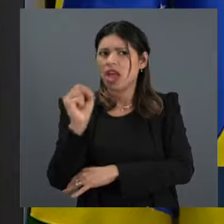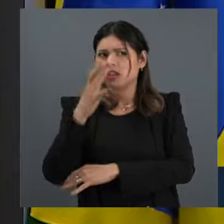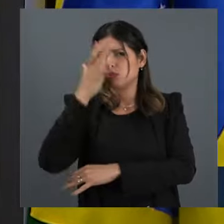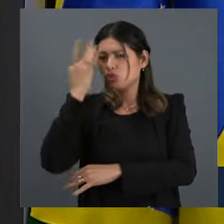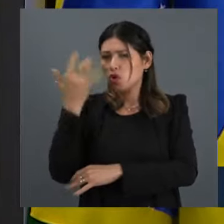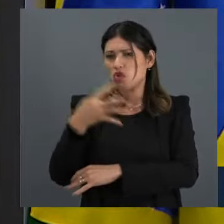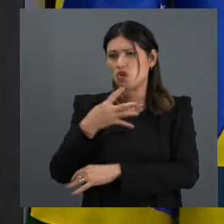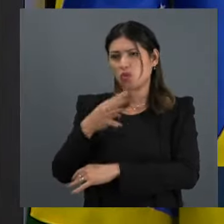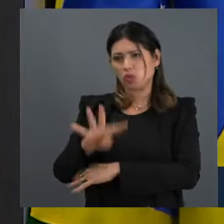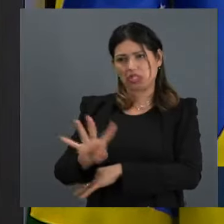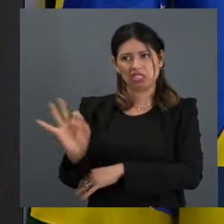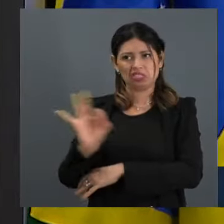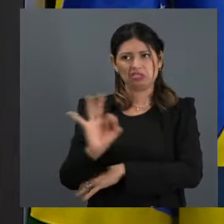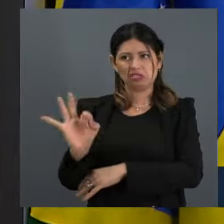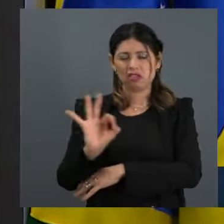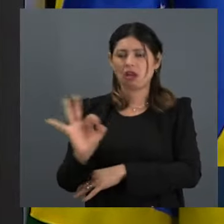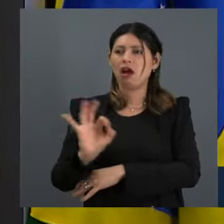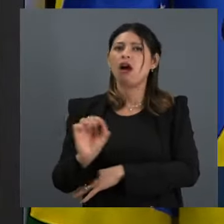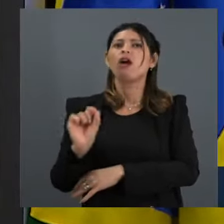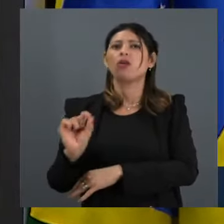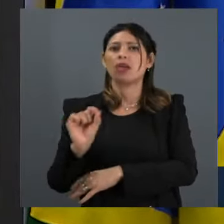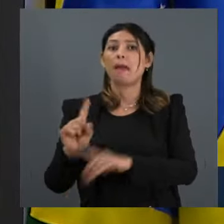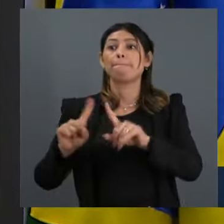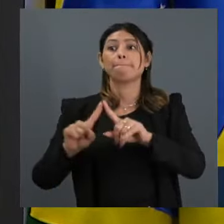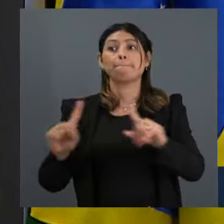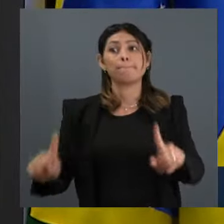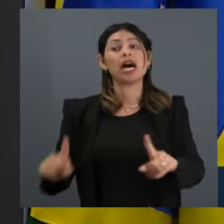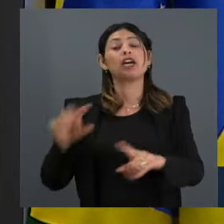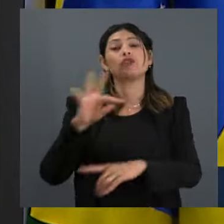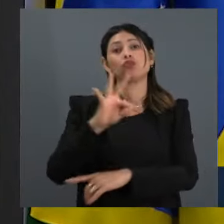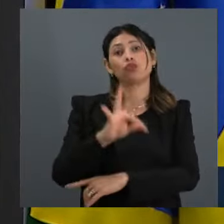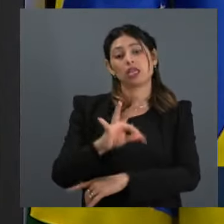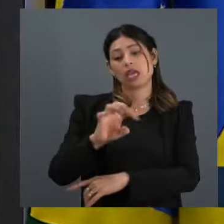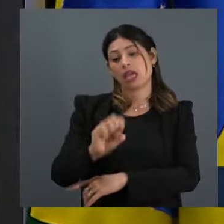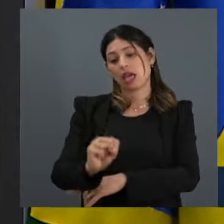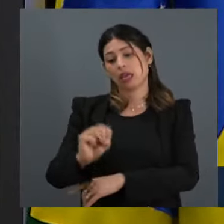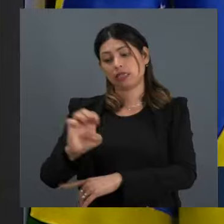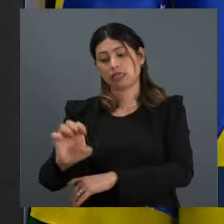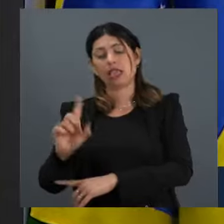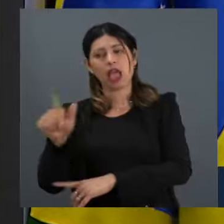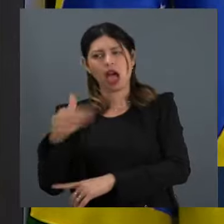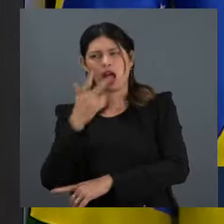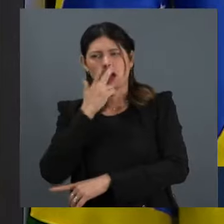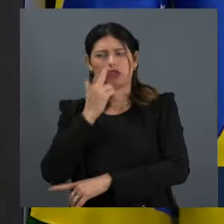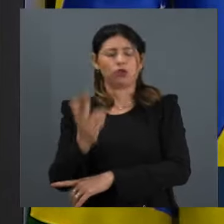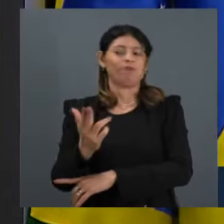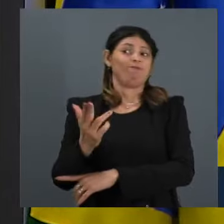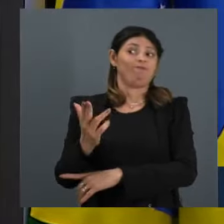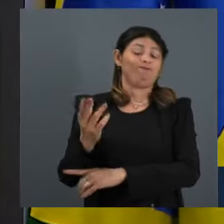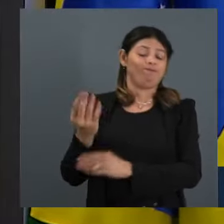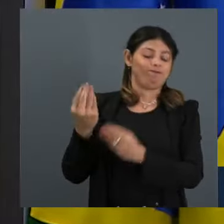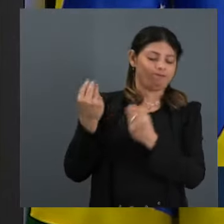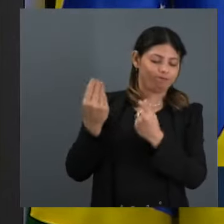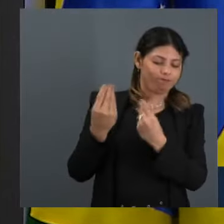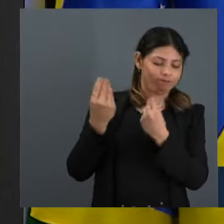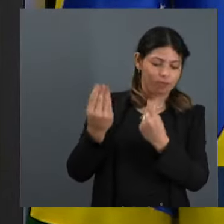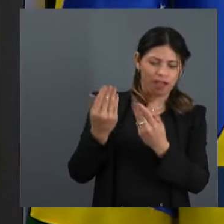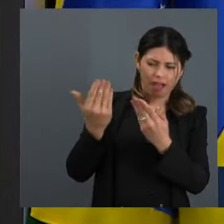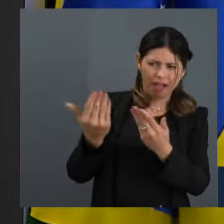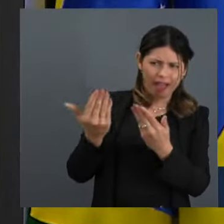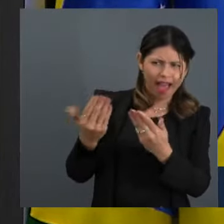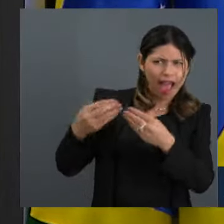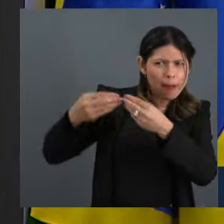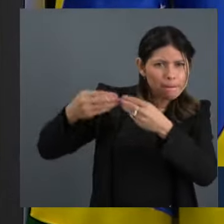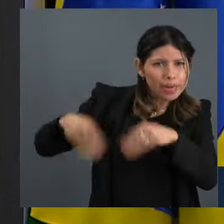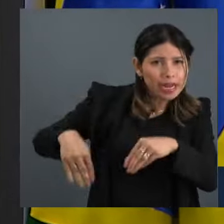documentário, mas o TSE deduziu que poderia prejudicar a campanha de Lula, nada mais parcial, não é